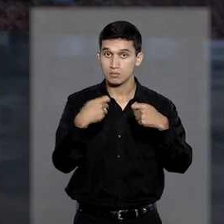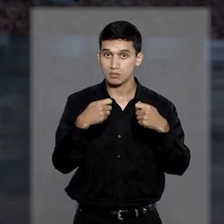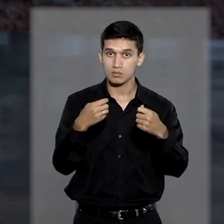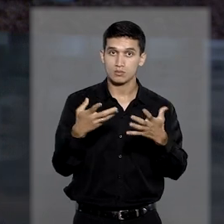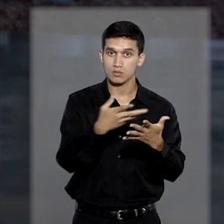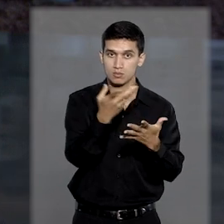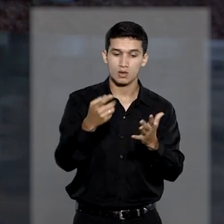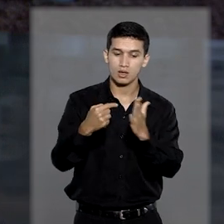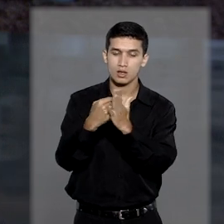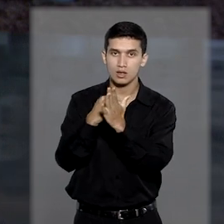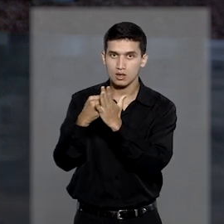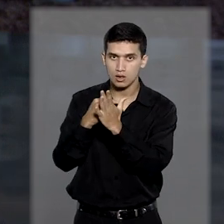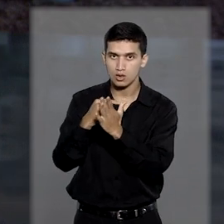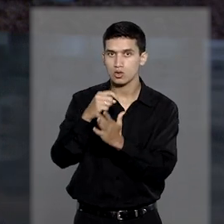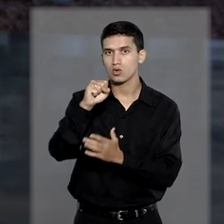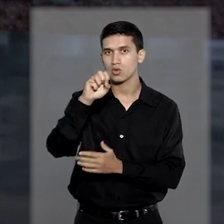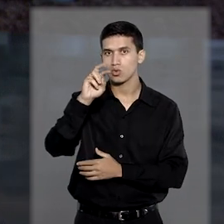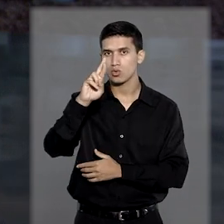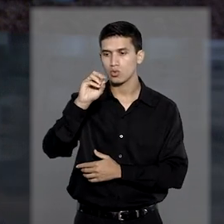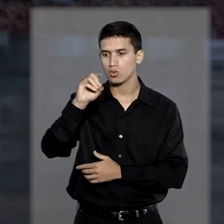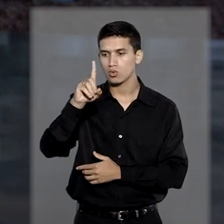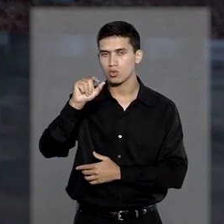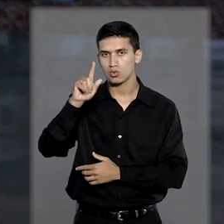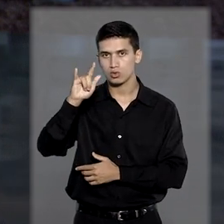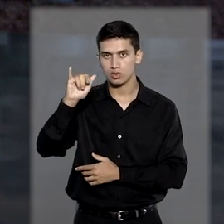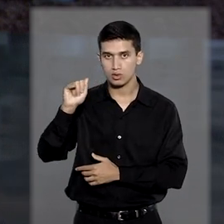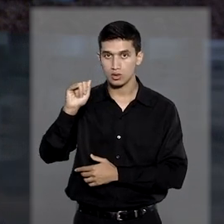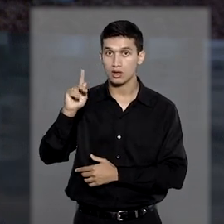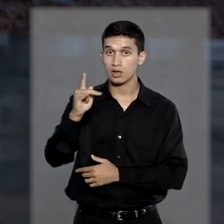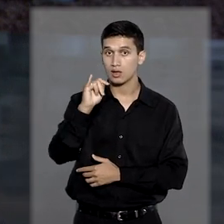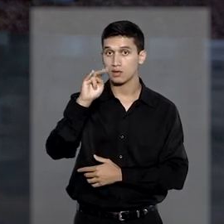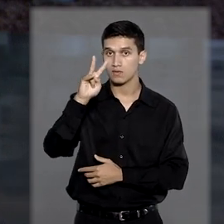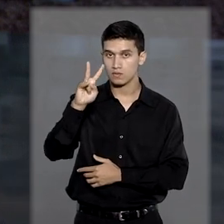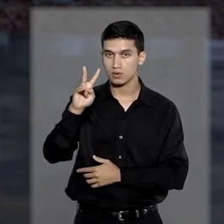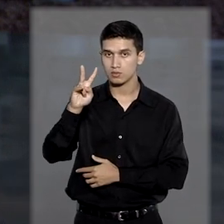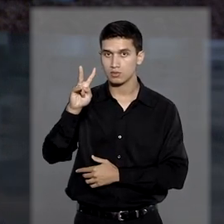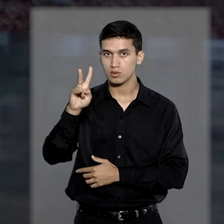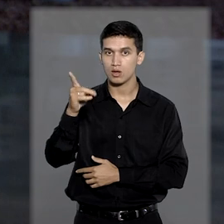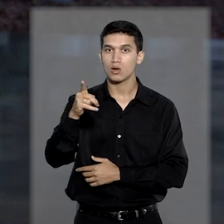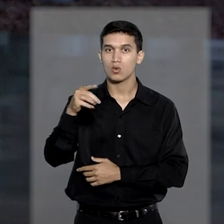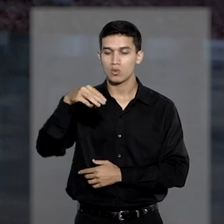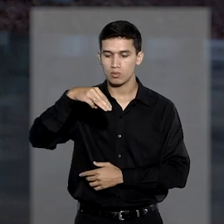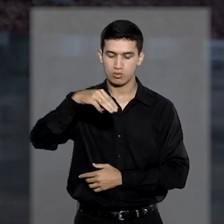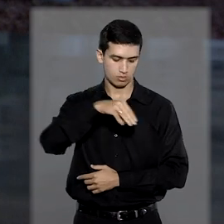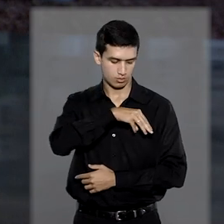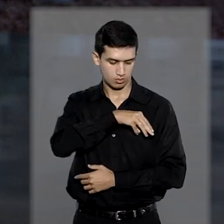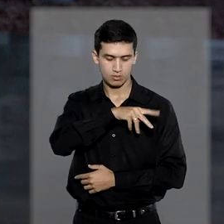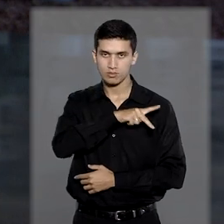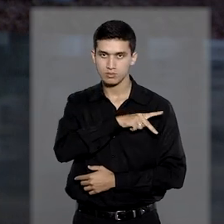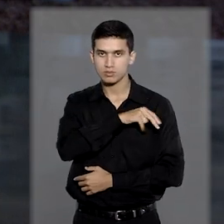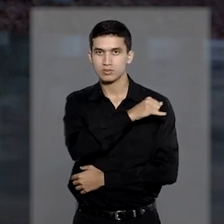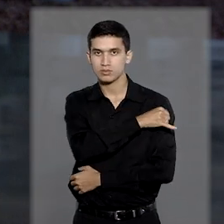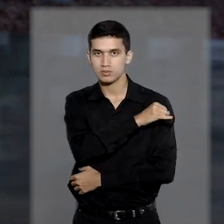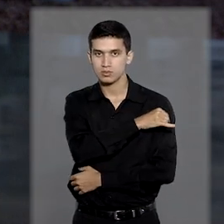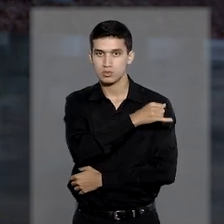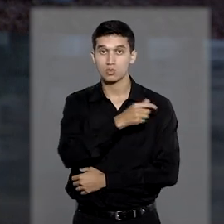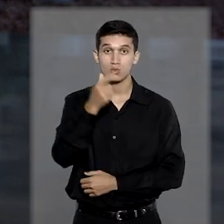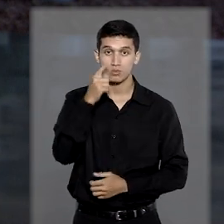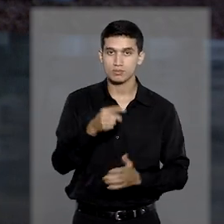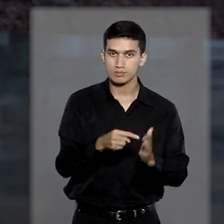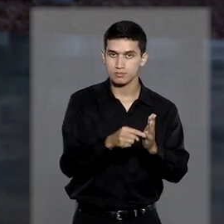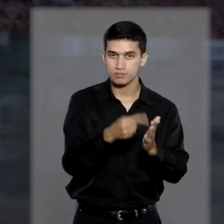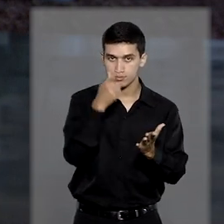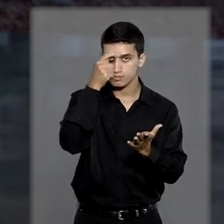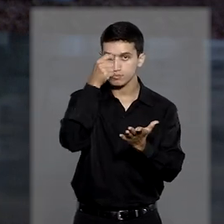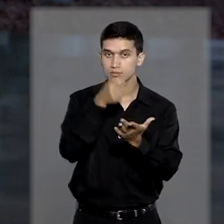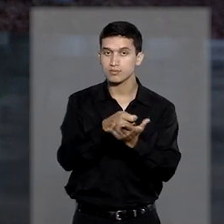apresentação de exame de sorologia para o HIV. O Ministério Público do Rio de Janeiro ajuizou a ação e conseguiu, em